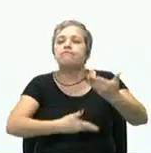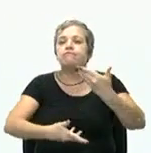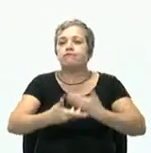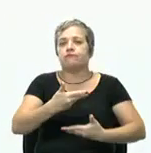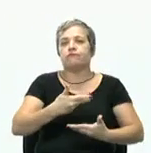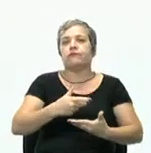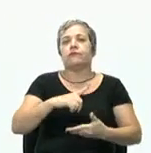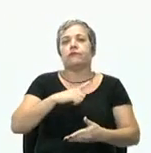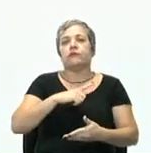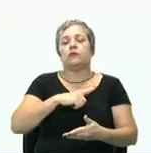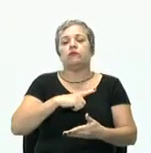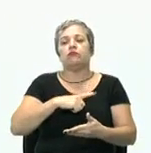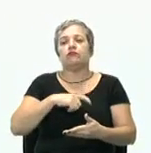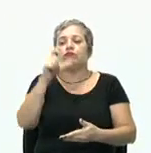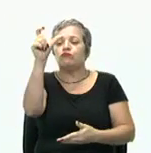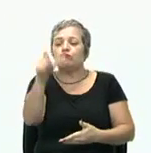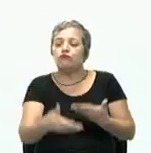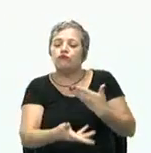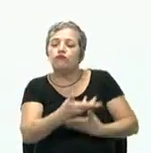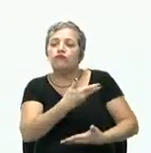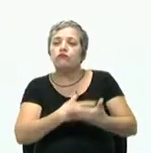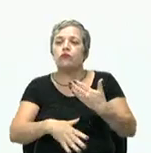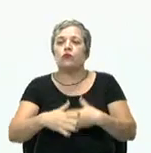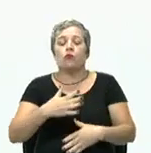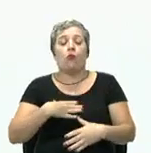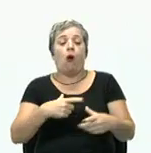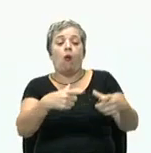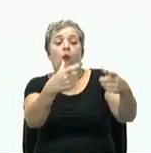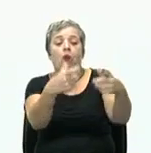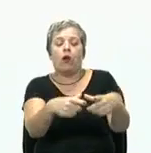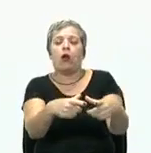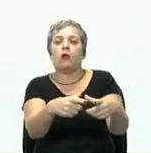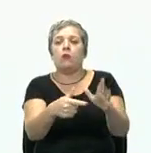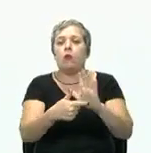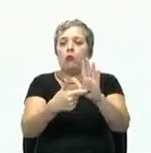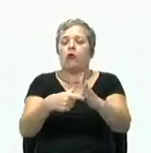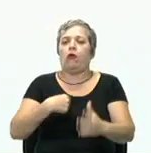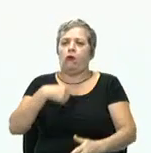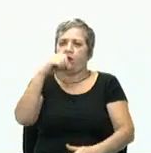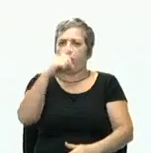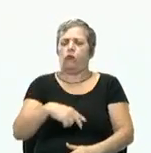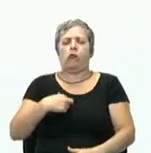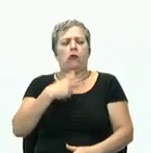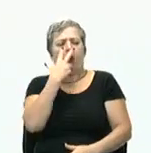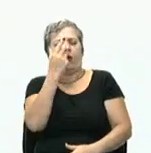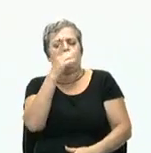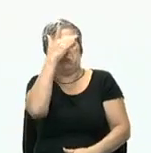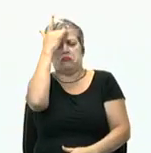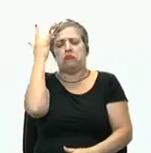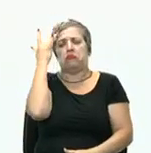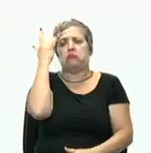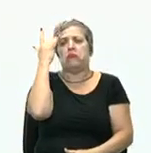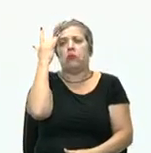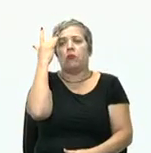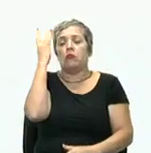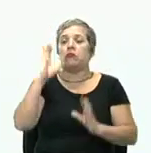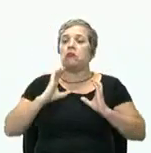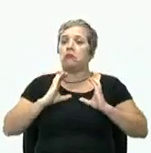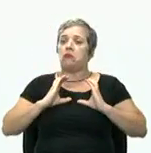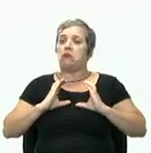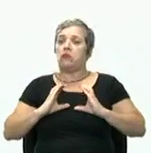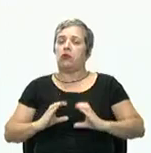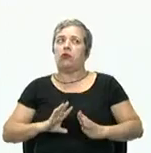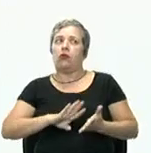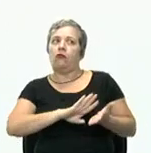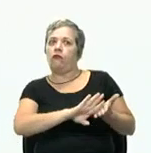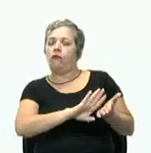Então, eu tenho a impessoalidade. O meu cargo é o que eu sou. O que eu acho como pessoa, como cidadão, fica